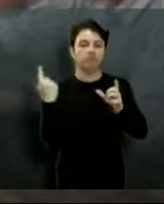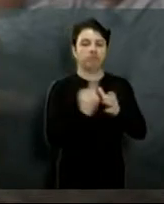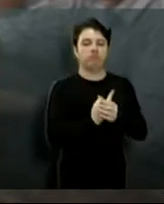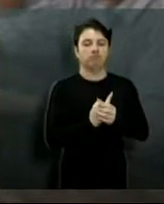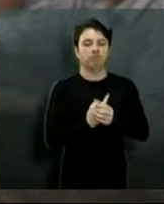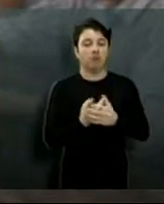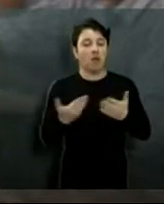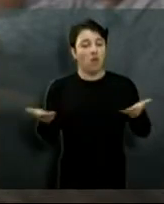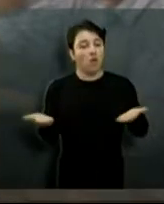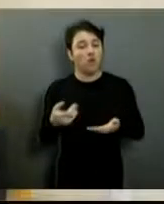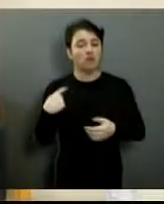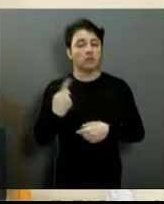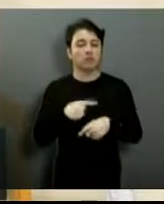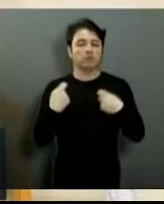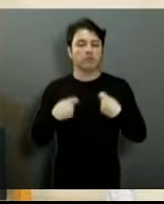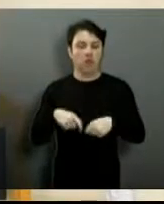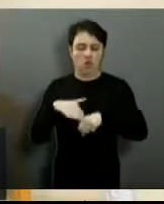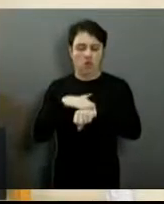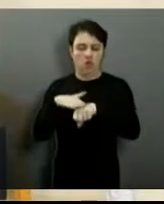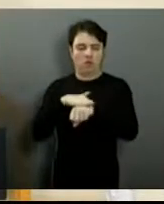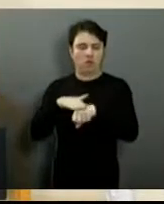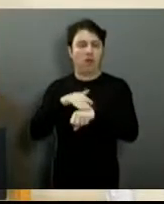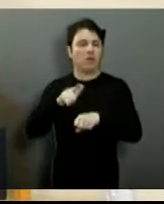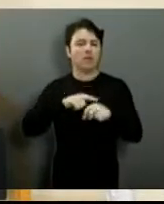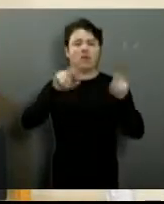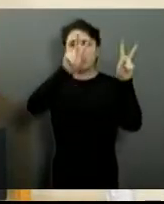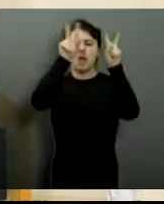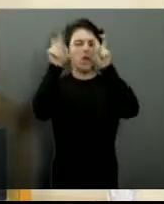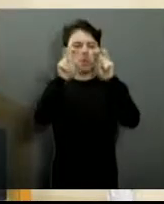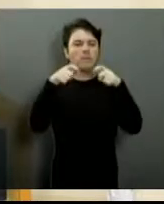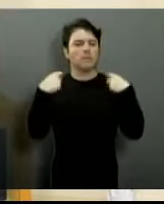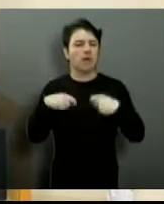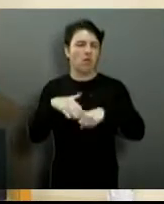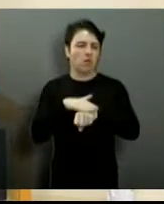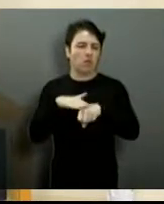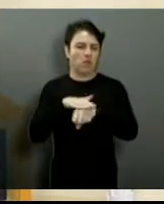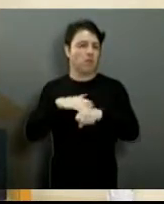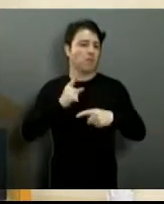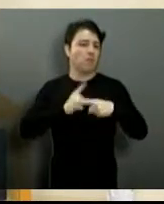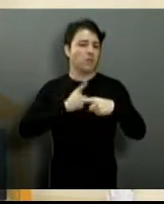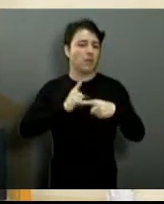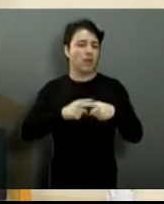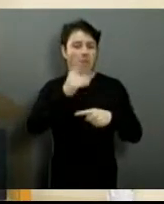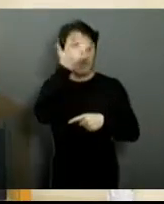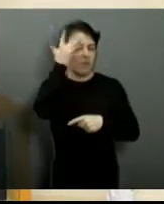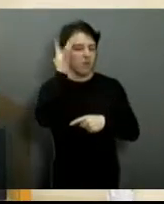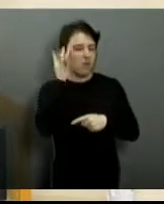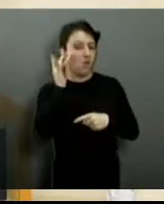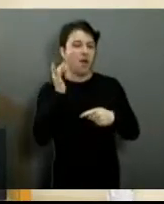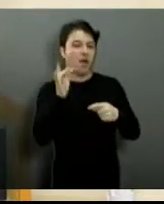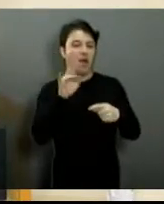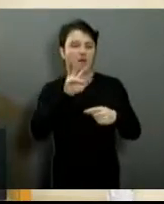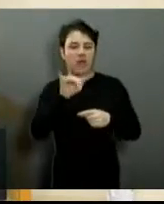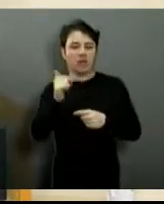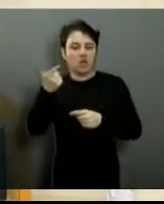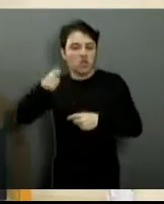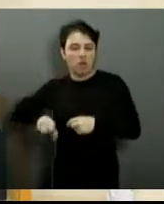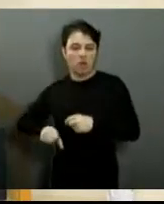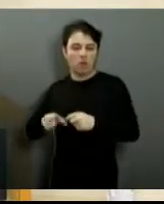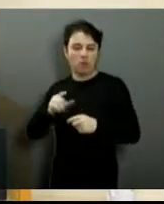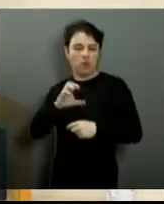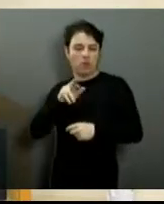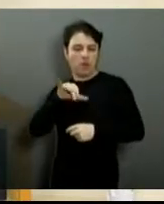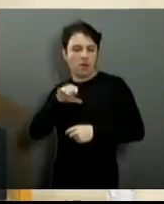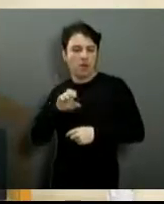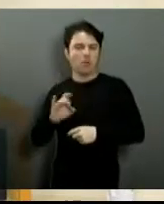precisa começar a atacar essa questão de várias óticas para que não haja a reincidência do egresso. Então, quero agradecer